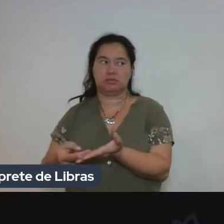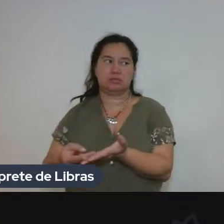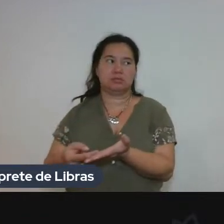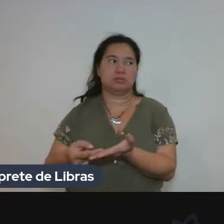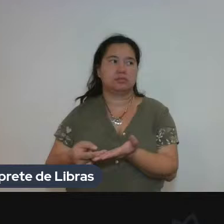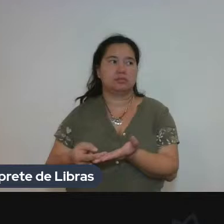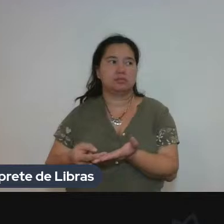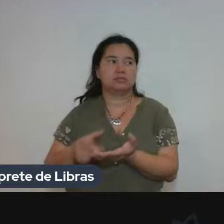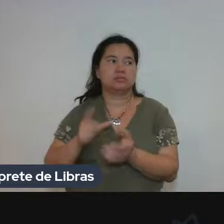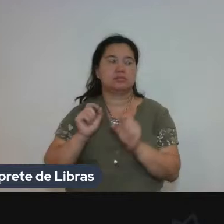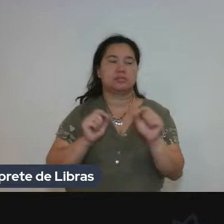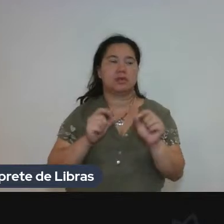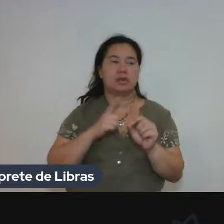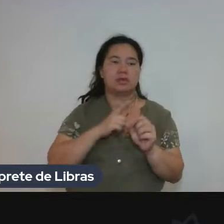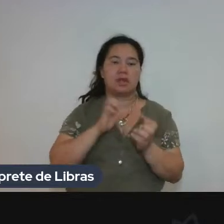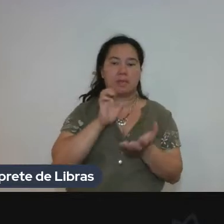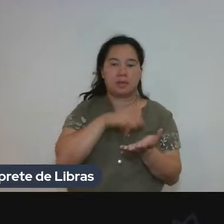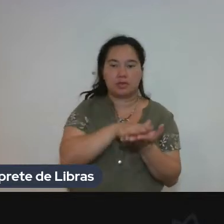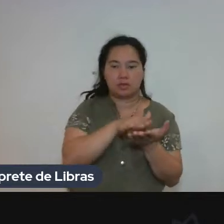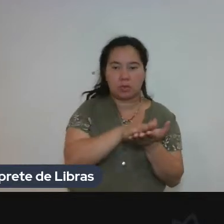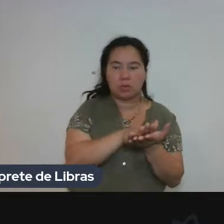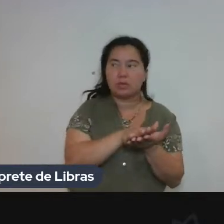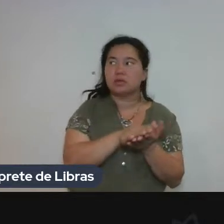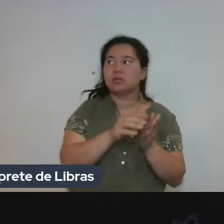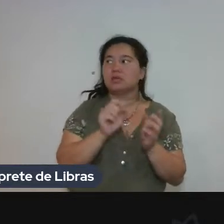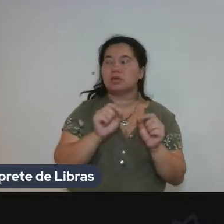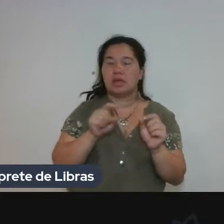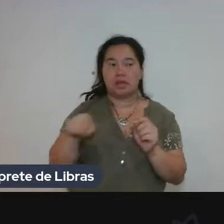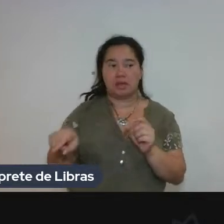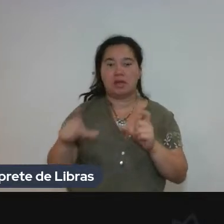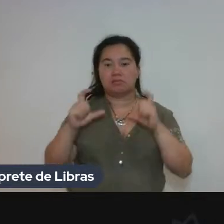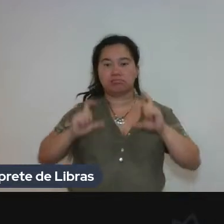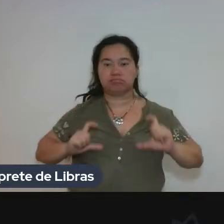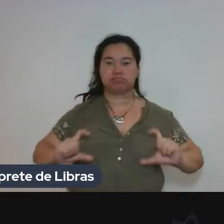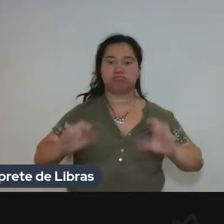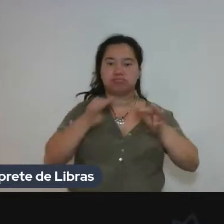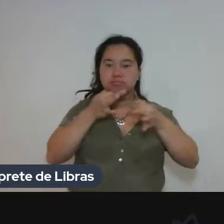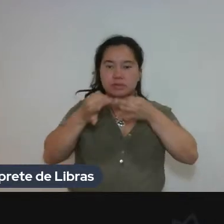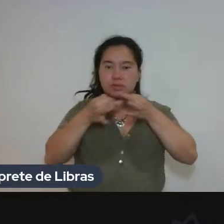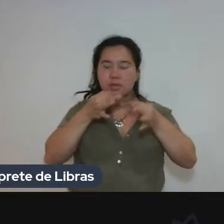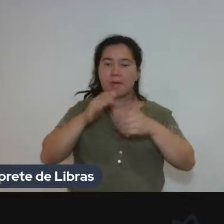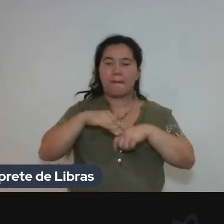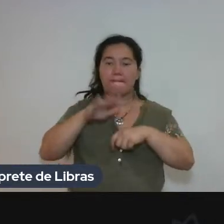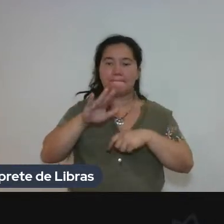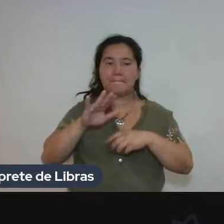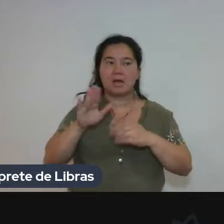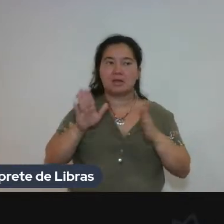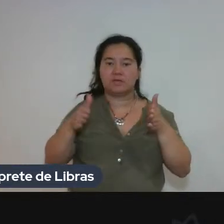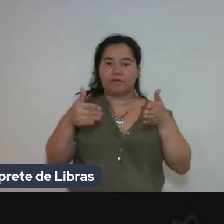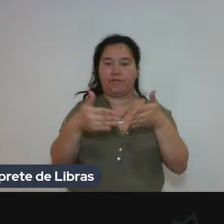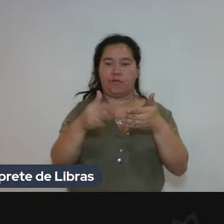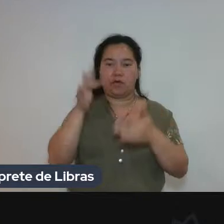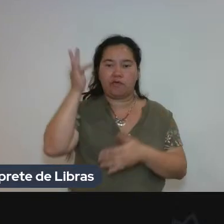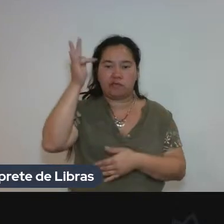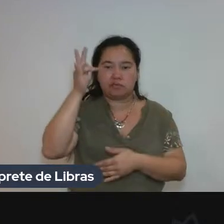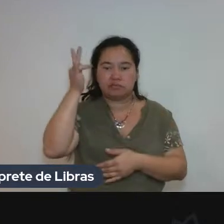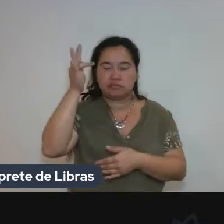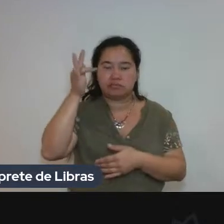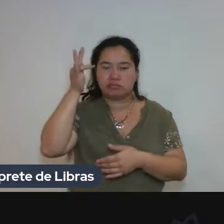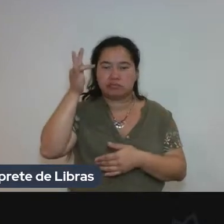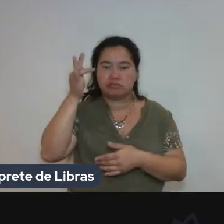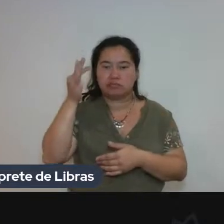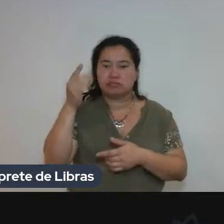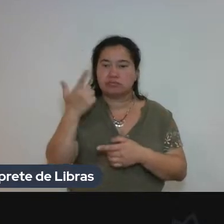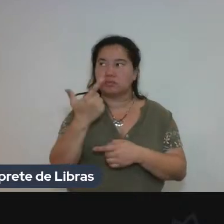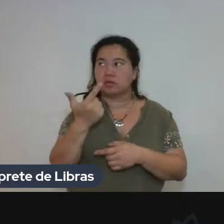tradutor, ele está mais ligado à filosofia em si, traduzir Nietzsche e outras obras do alemão, não está tanto